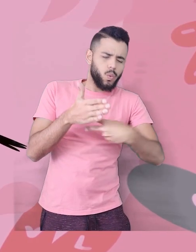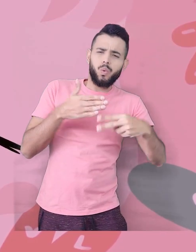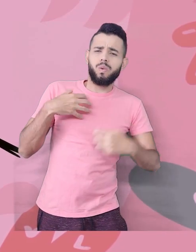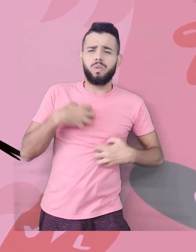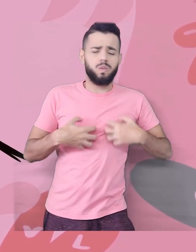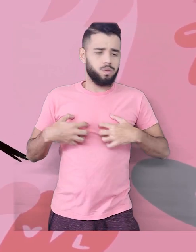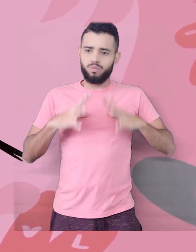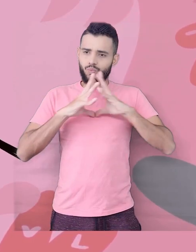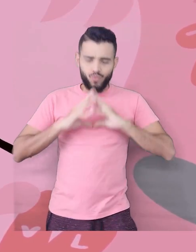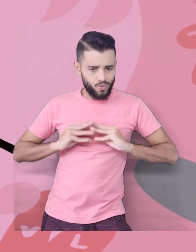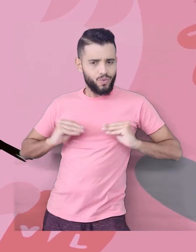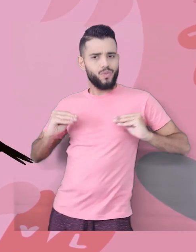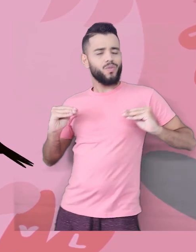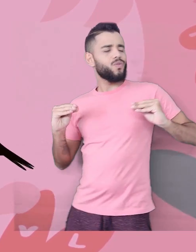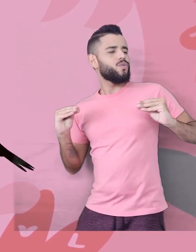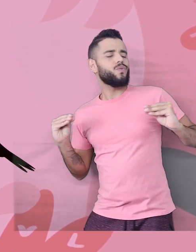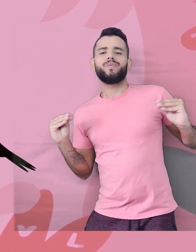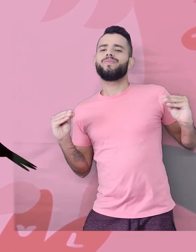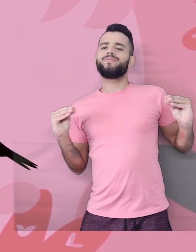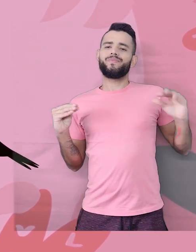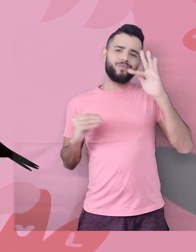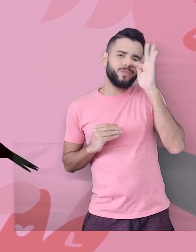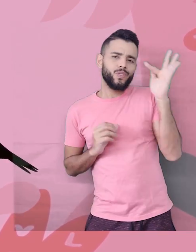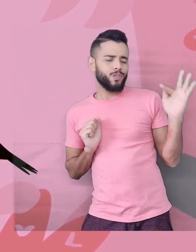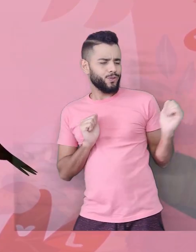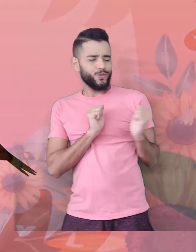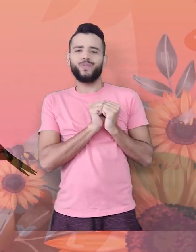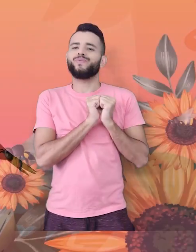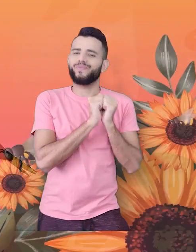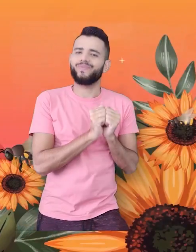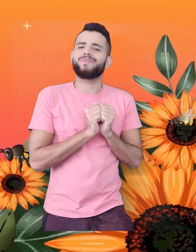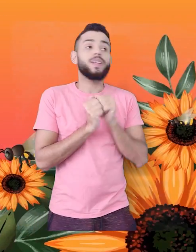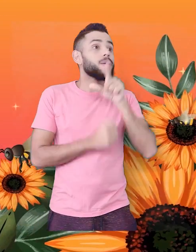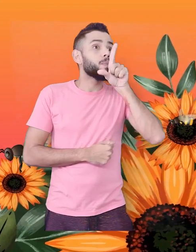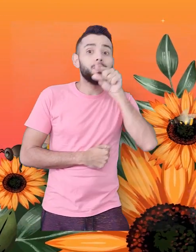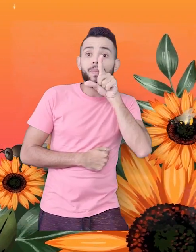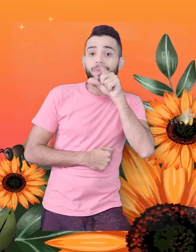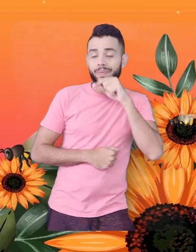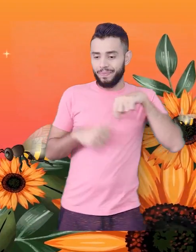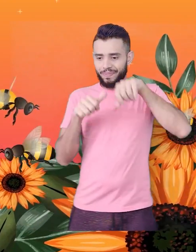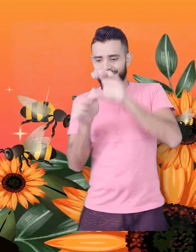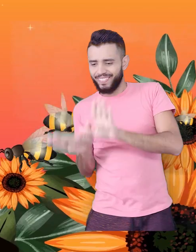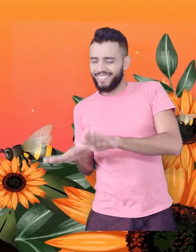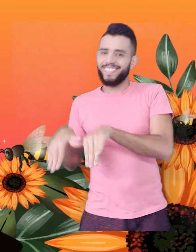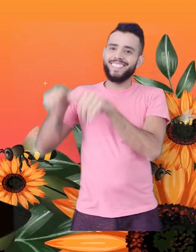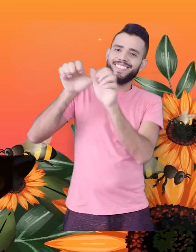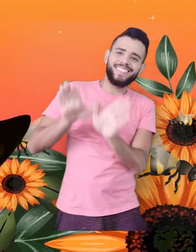flor eu vou ficar Desil, desil, quem te viu